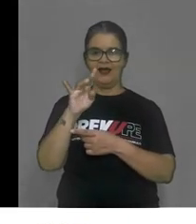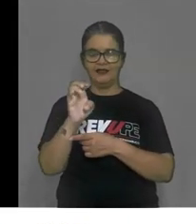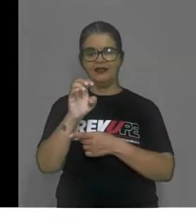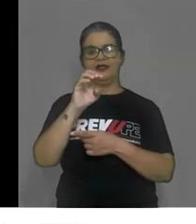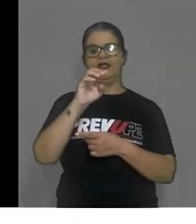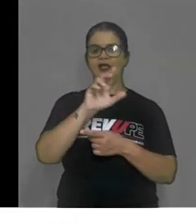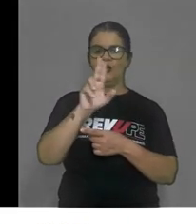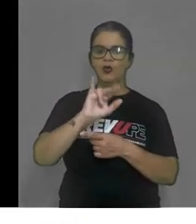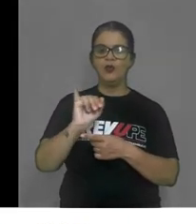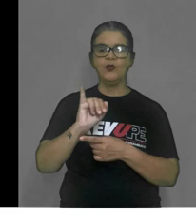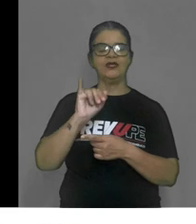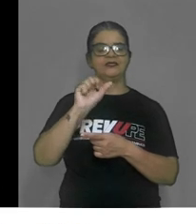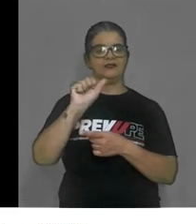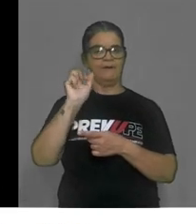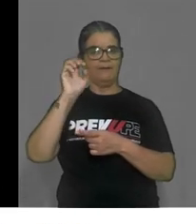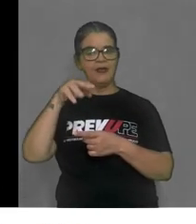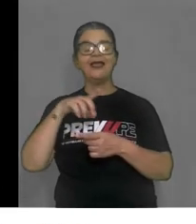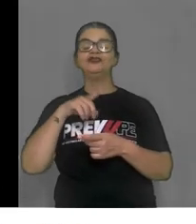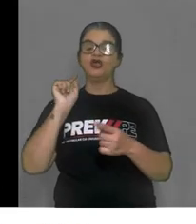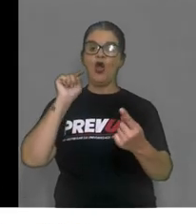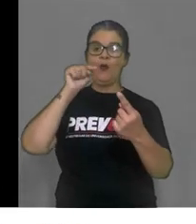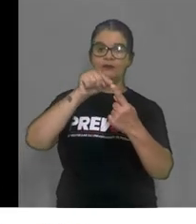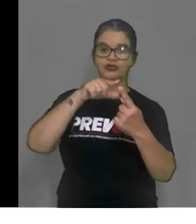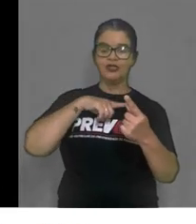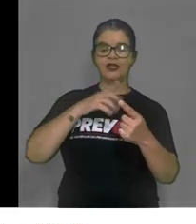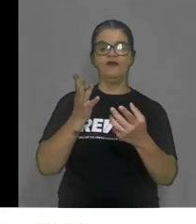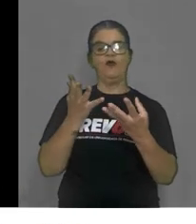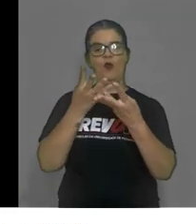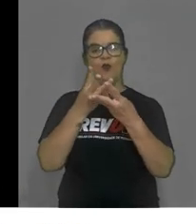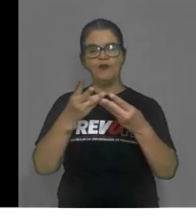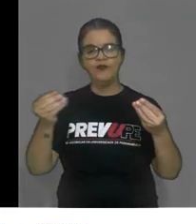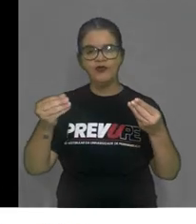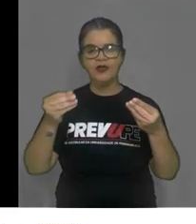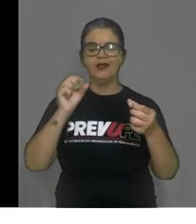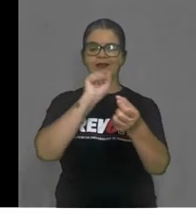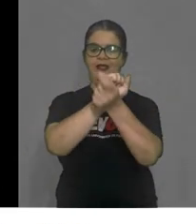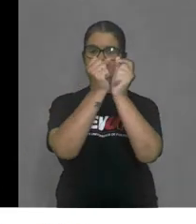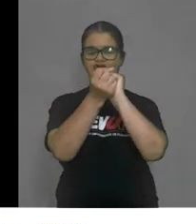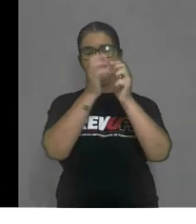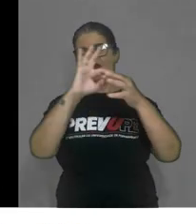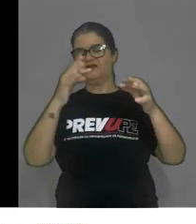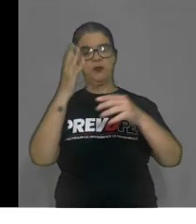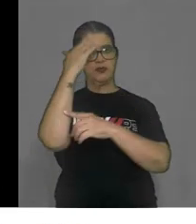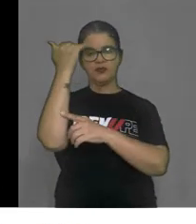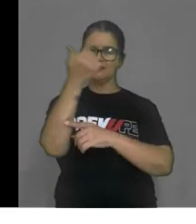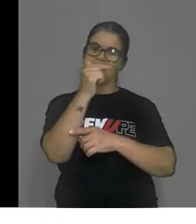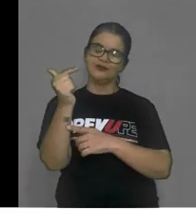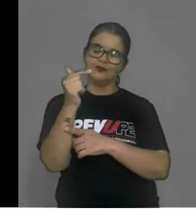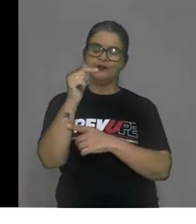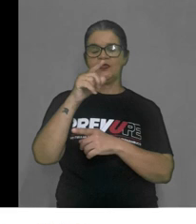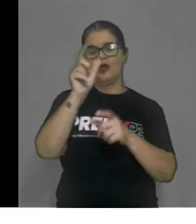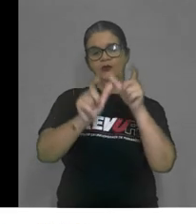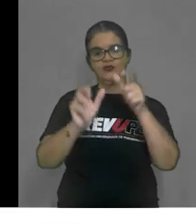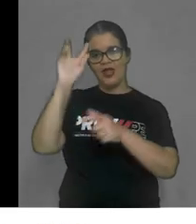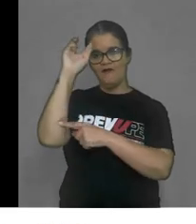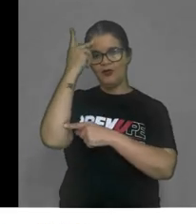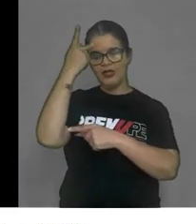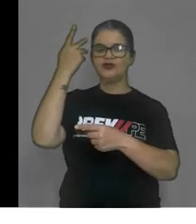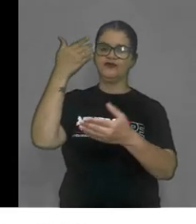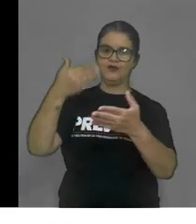tinham como objetivo o fim da escravidão. Sem sucesso, os revoltosos foram derrotados,